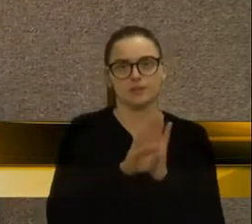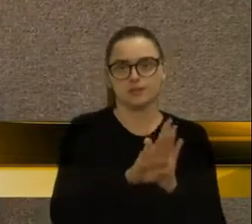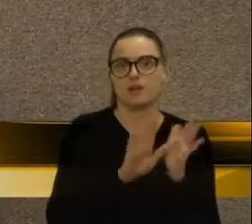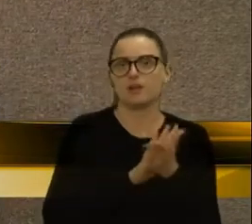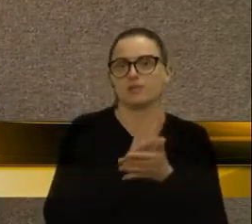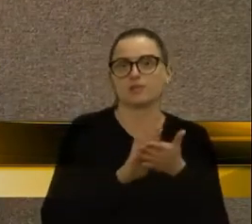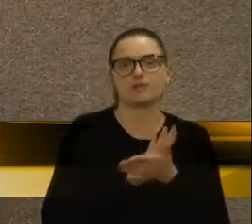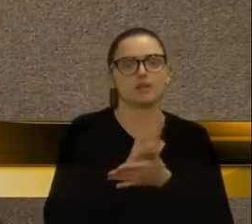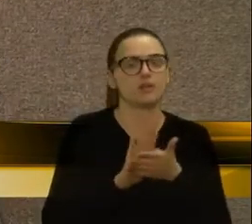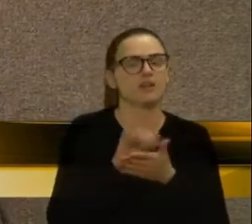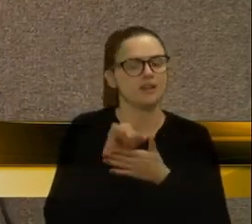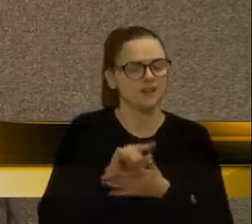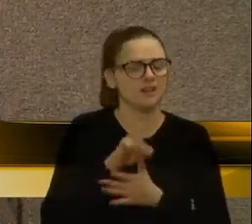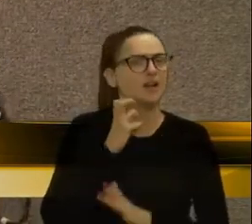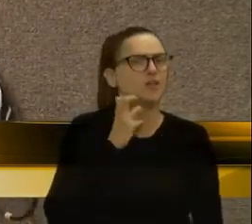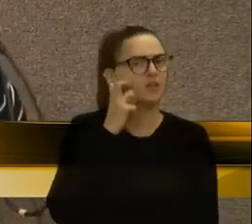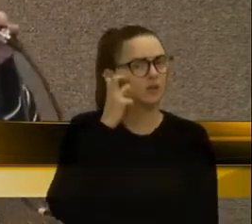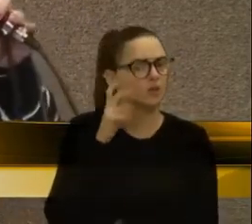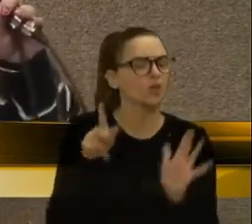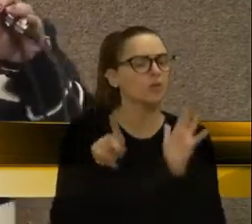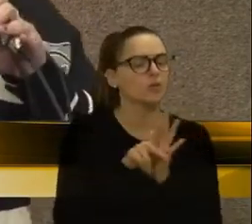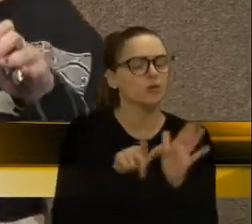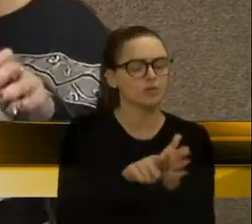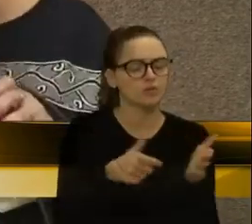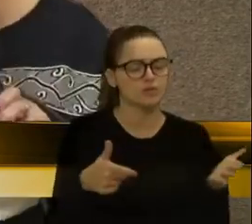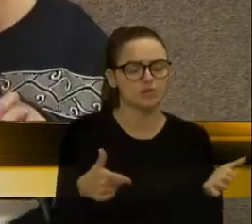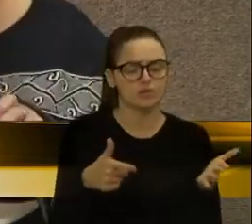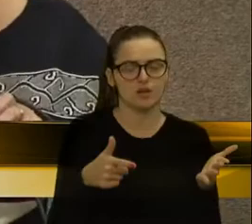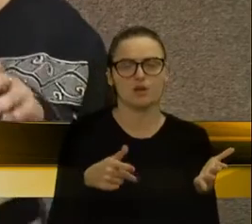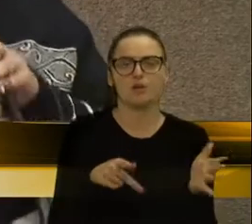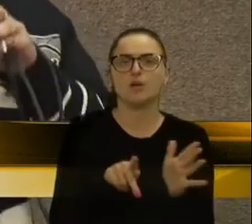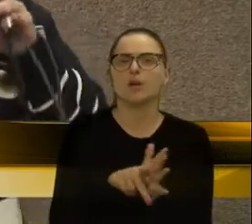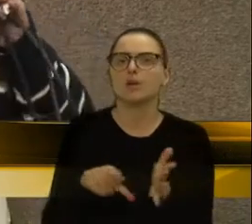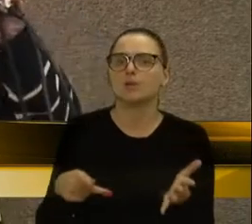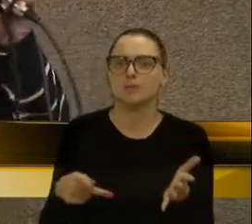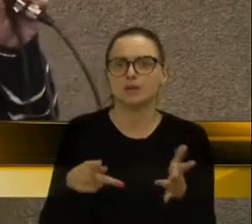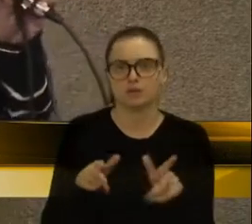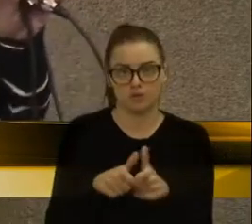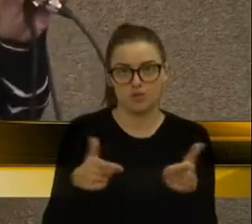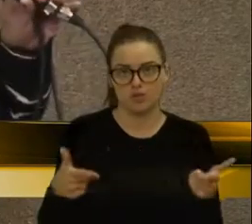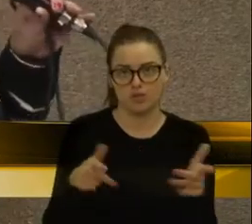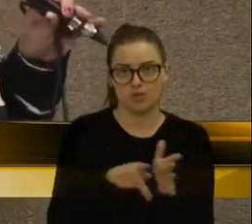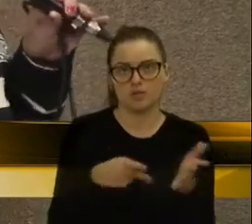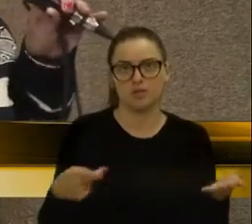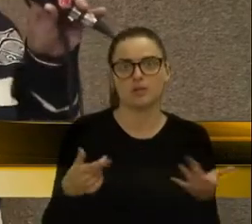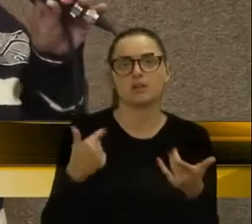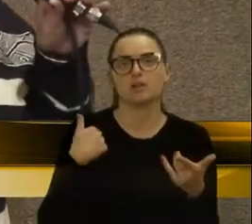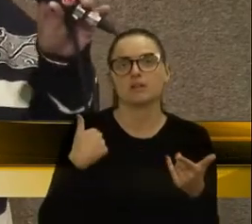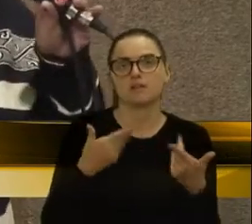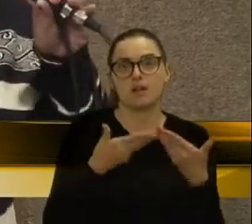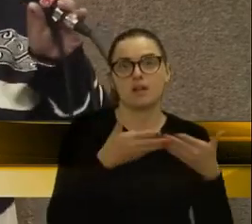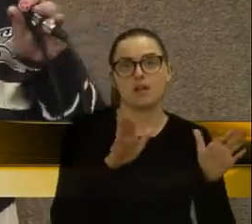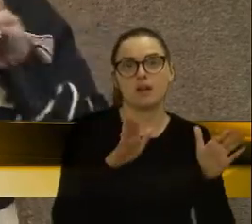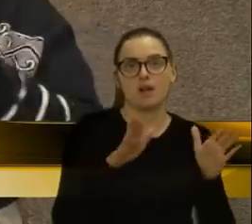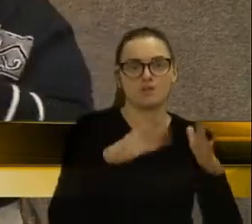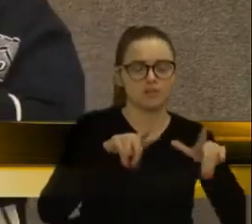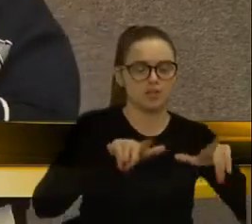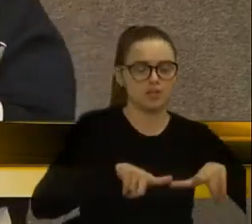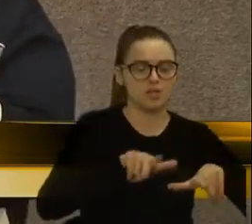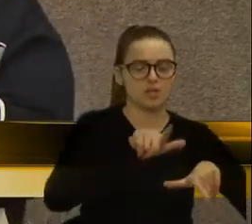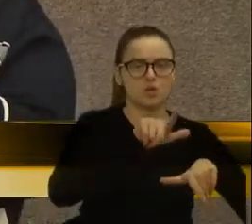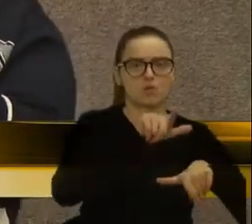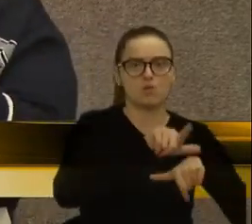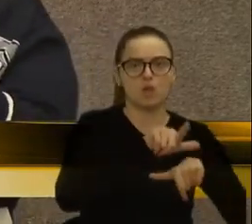vergonha. Aqui no próprio pioneiro está dizendo que o cara vai abrir uma borracharia, e com